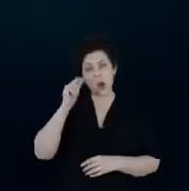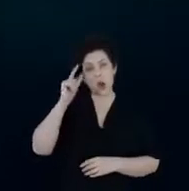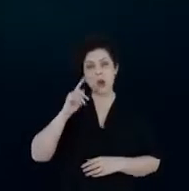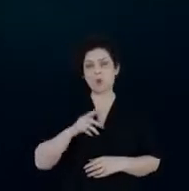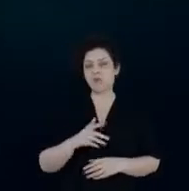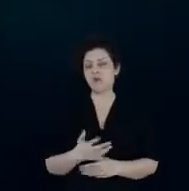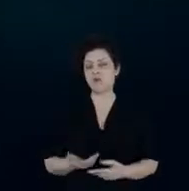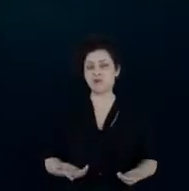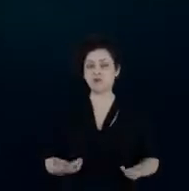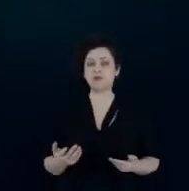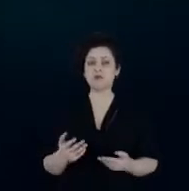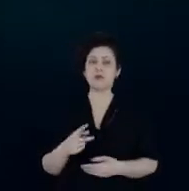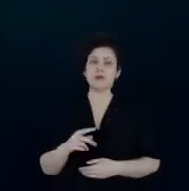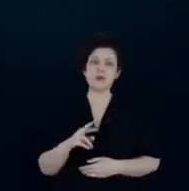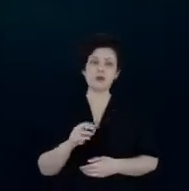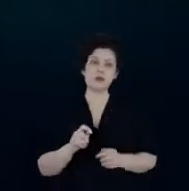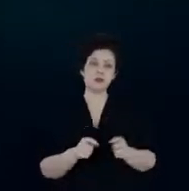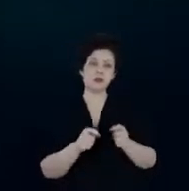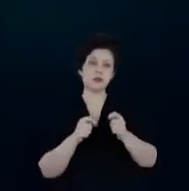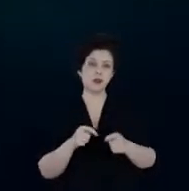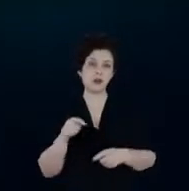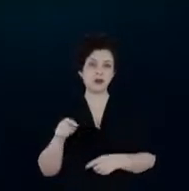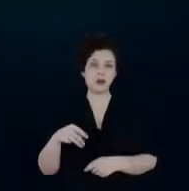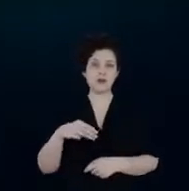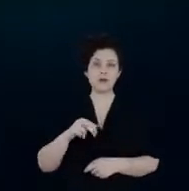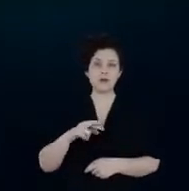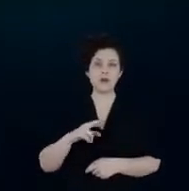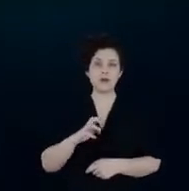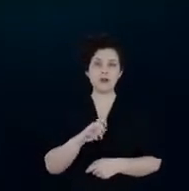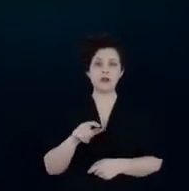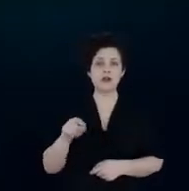o PROCEL o Marcel no PROCEL sempre